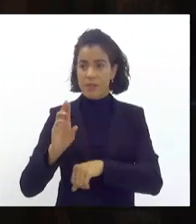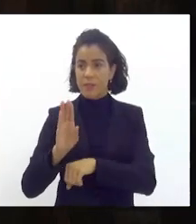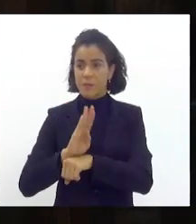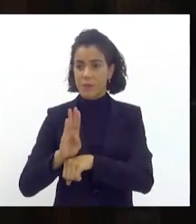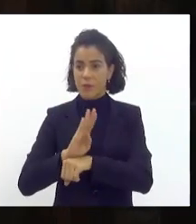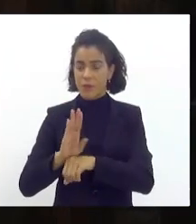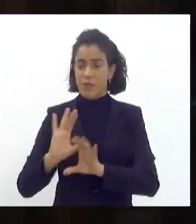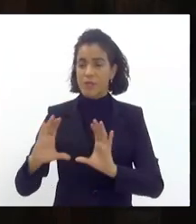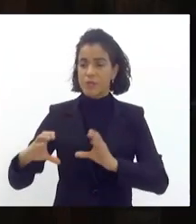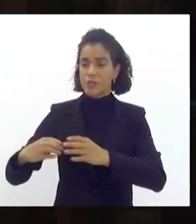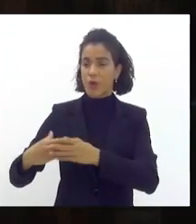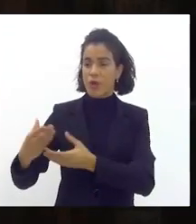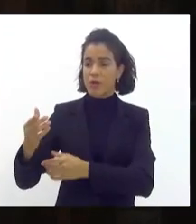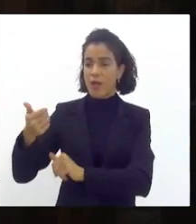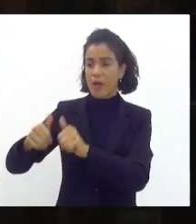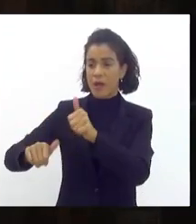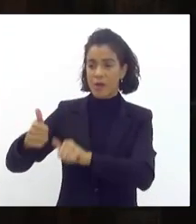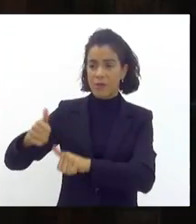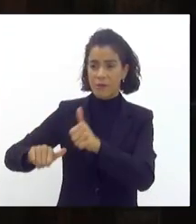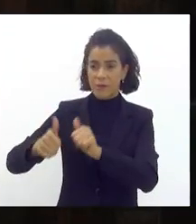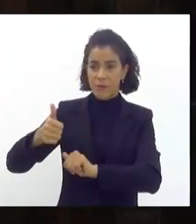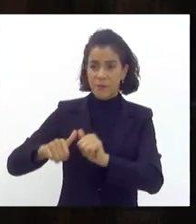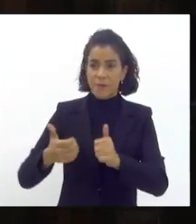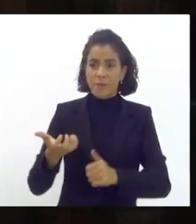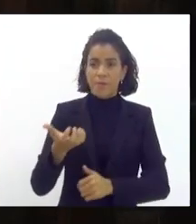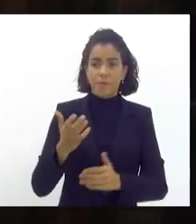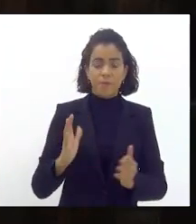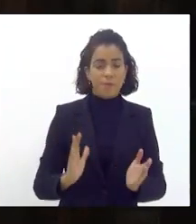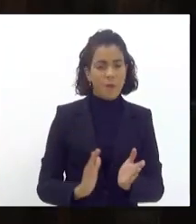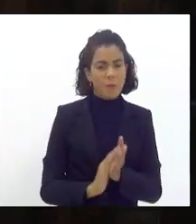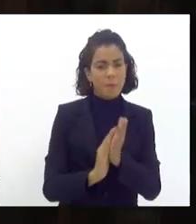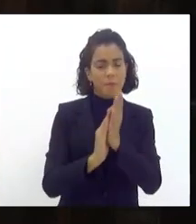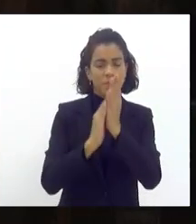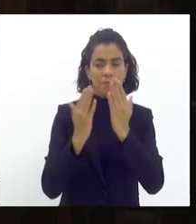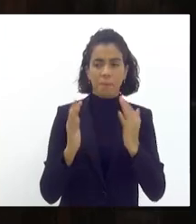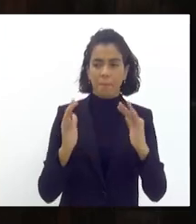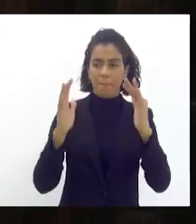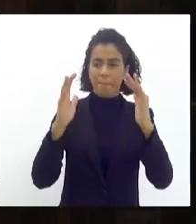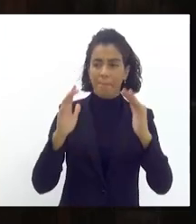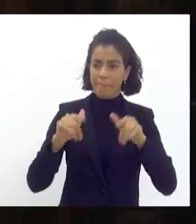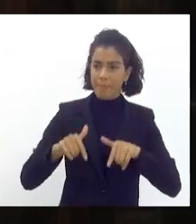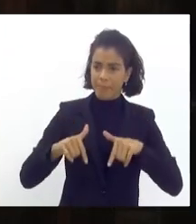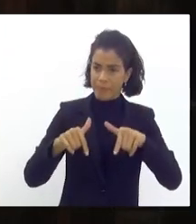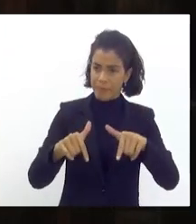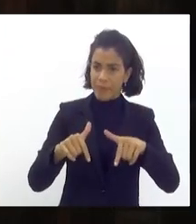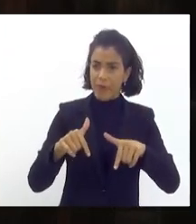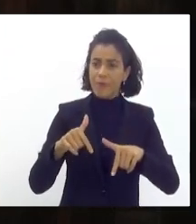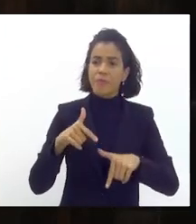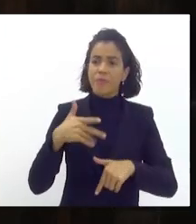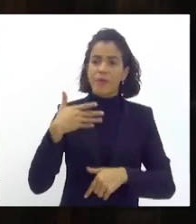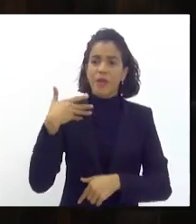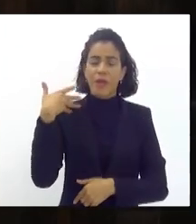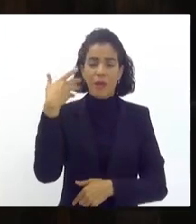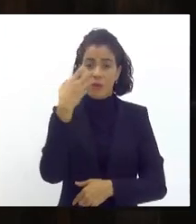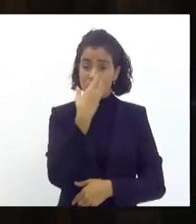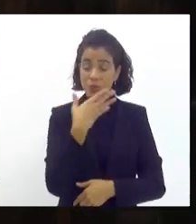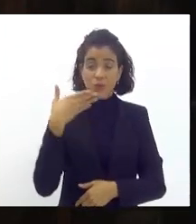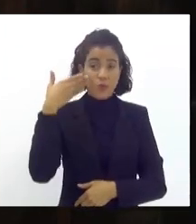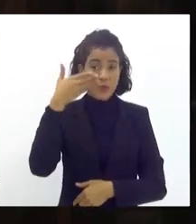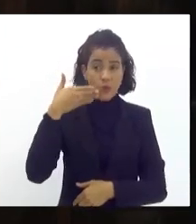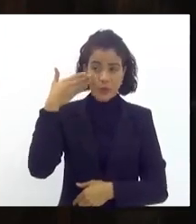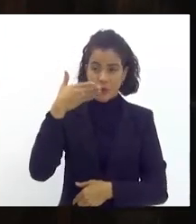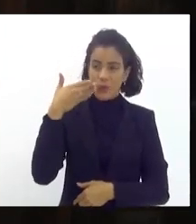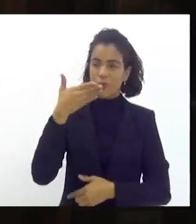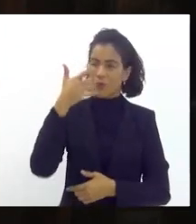avaliação quero parabenizar esse ato porque a fala do sambista está pronta nós compartilhamos